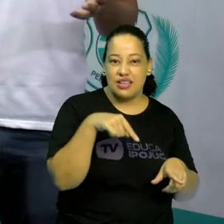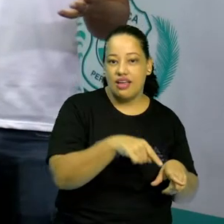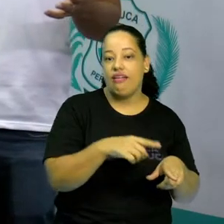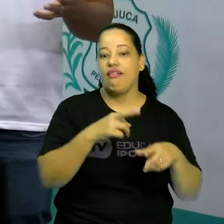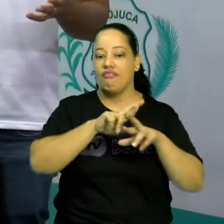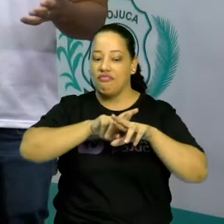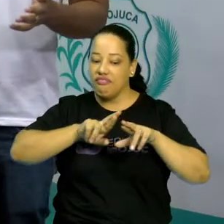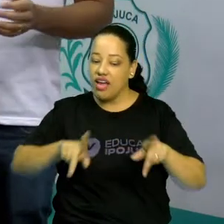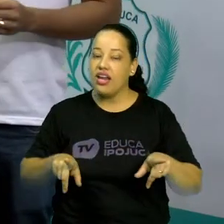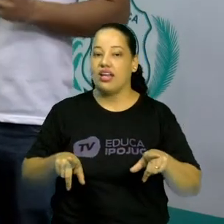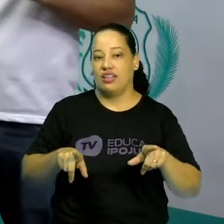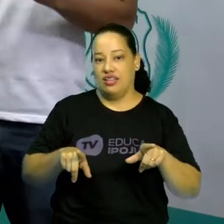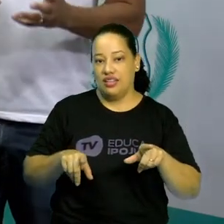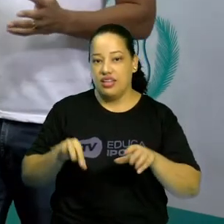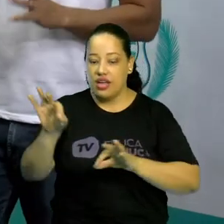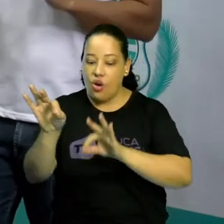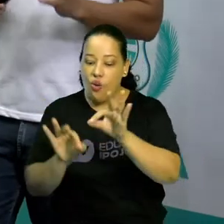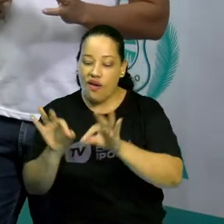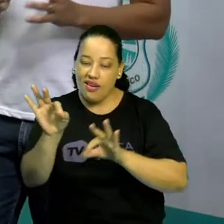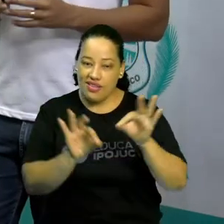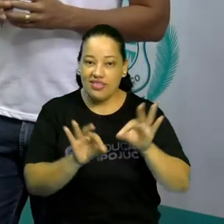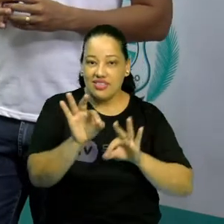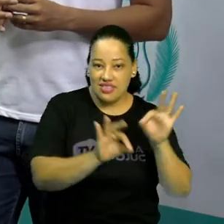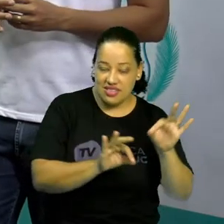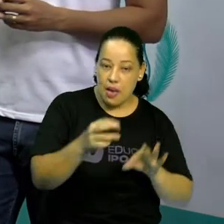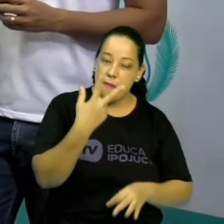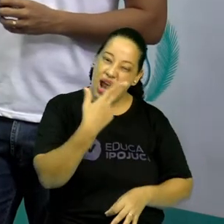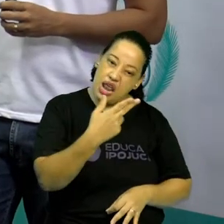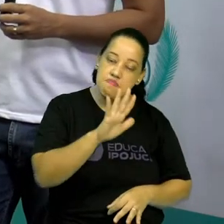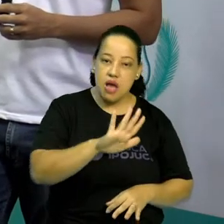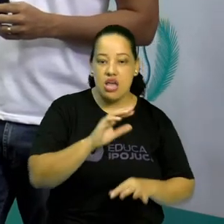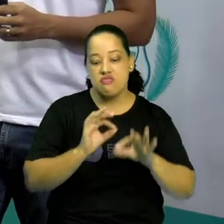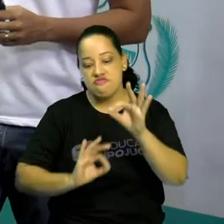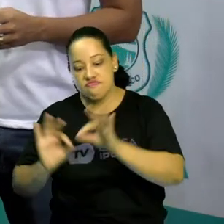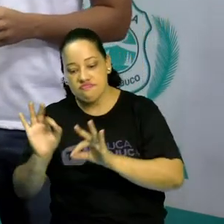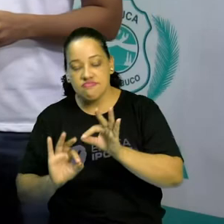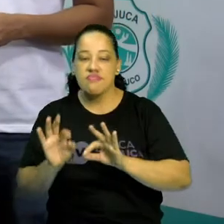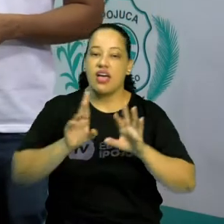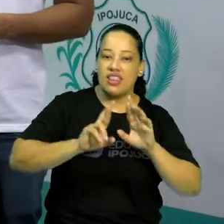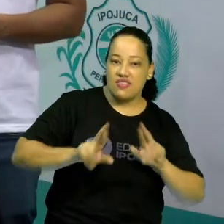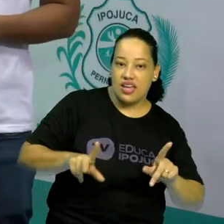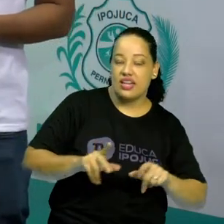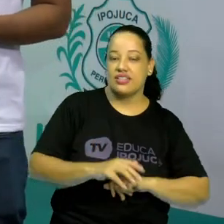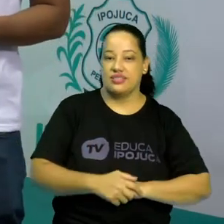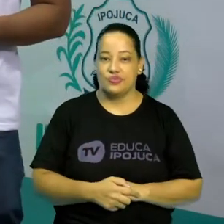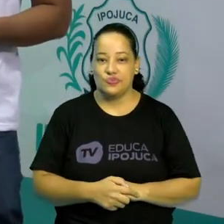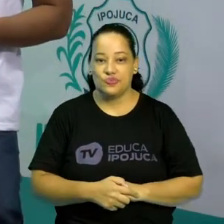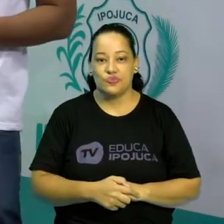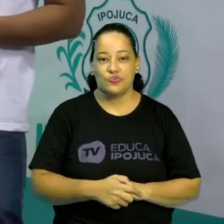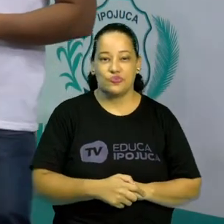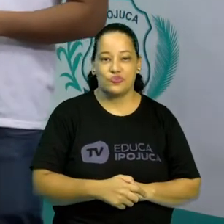tabuleiro diferente e algumas pequenas diferenças também nas suas regras.